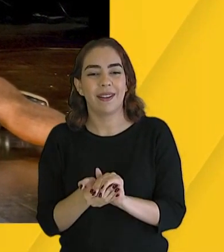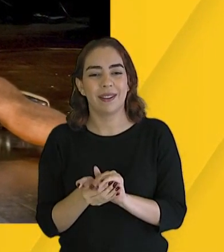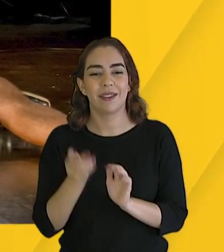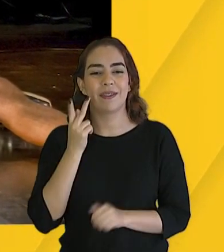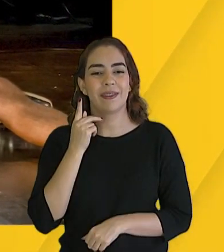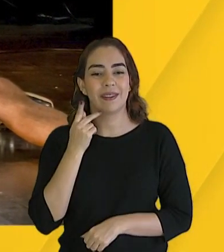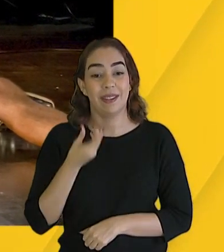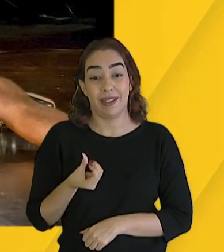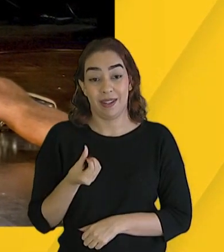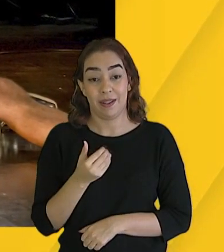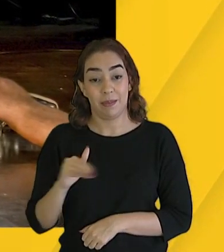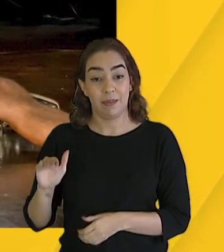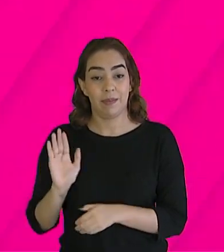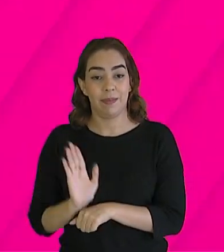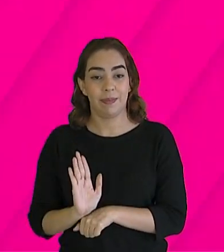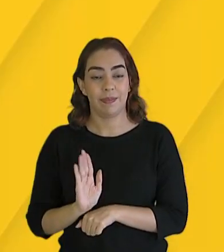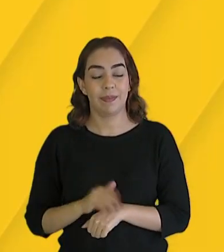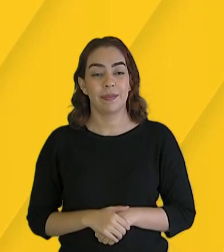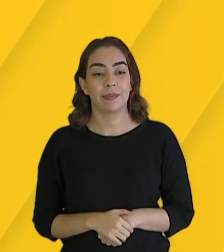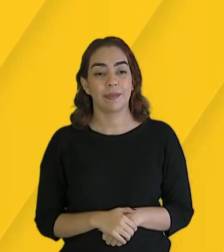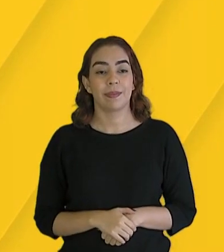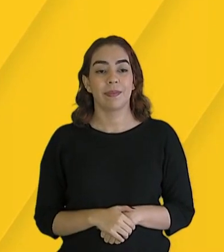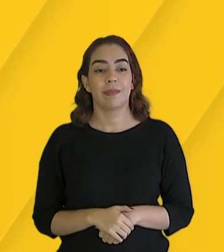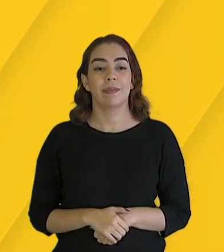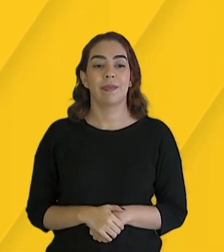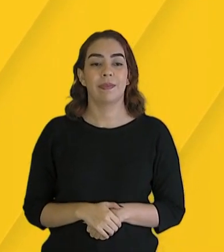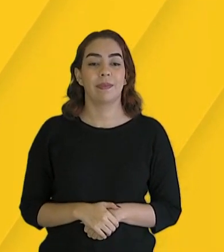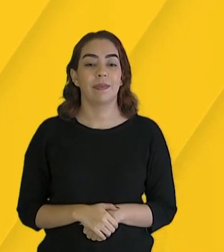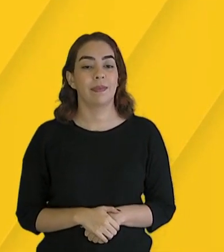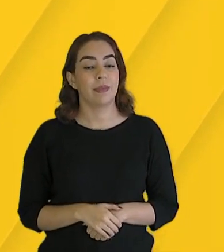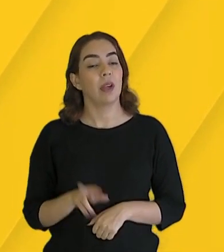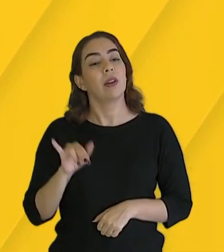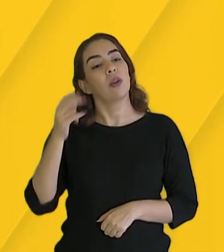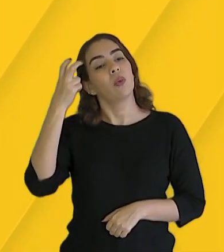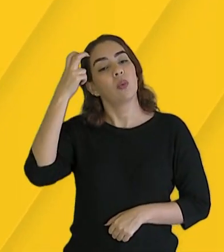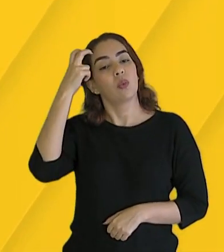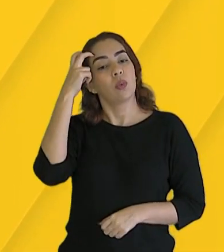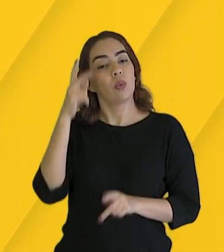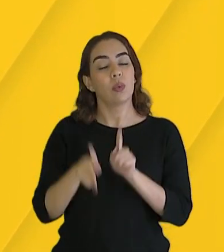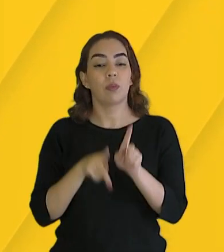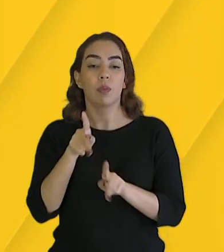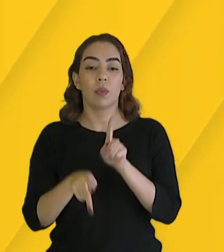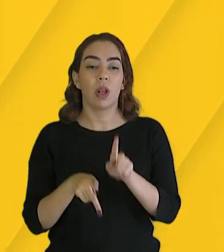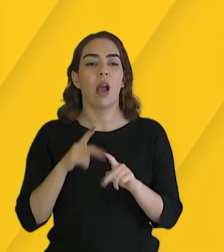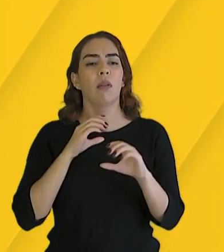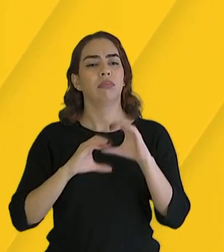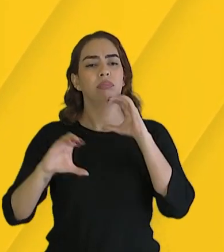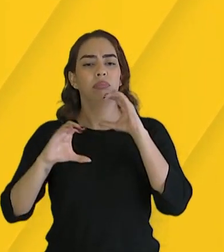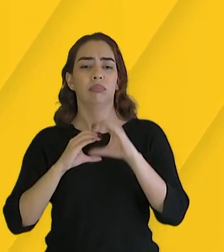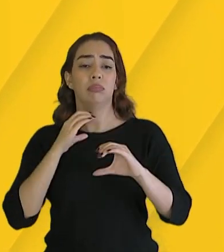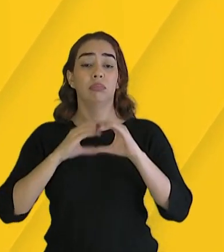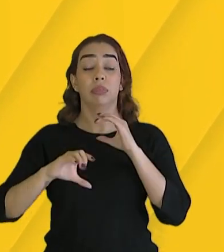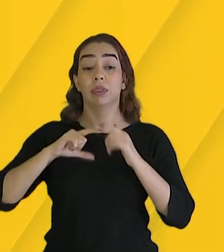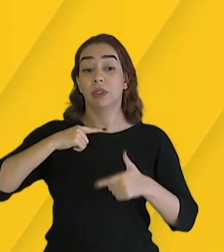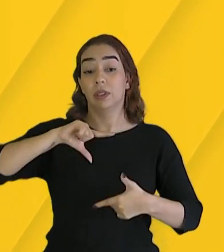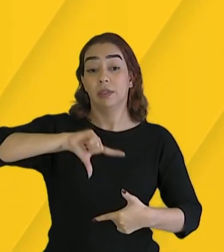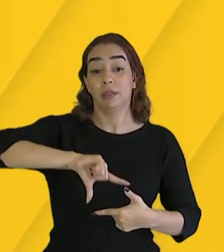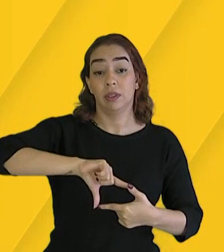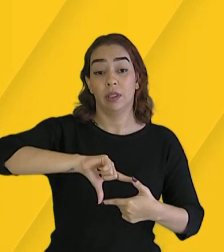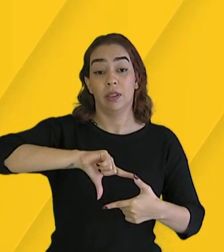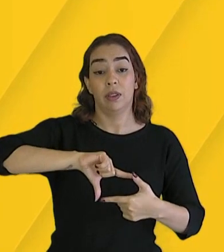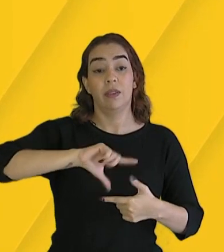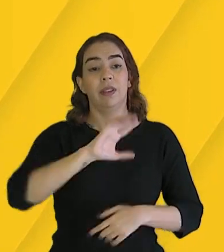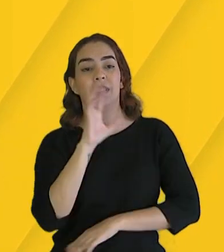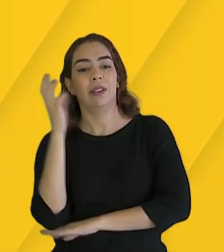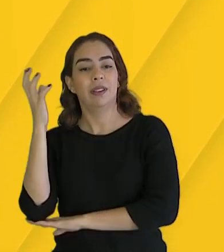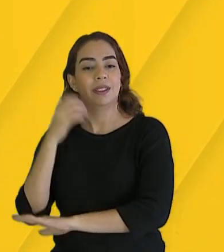partir das seis e meia da tarde. Uma mistura de cultura popular, música clássica e natureza vai rolar neste